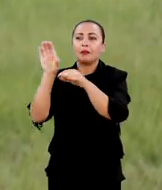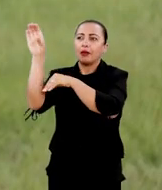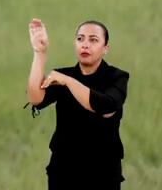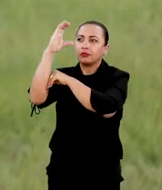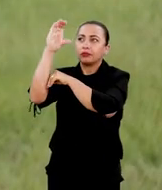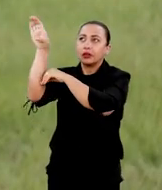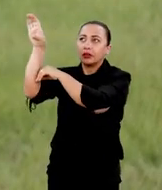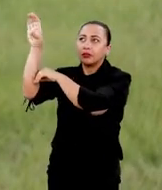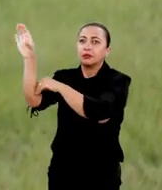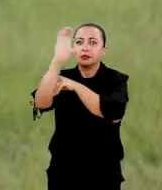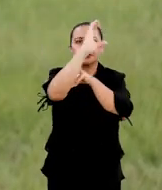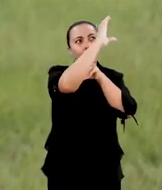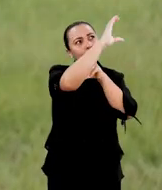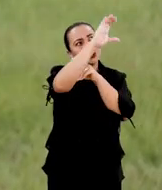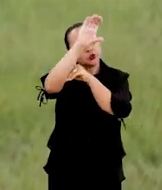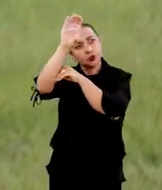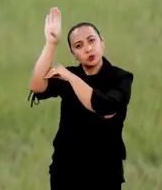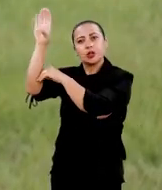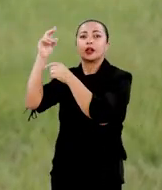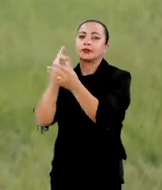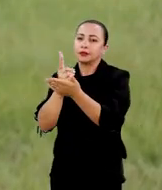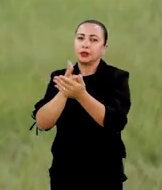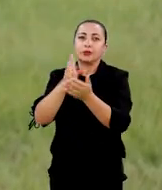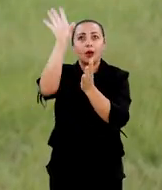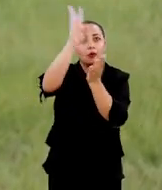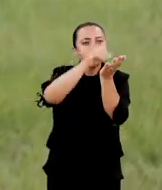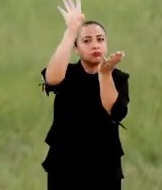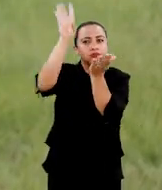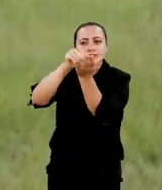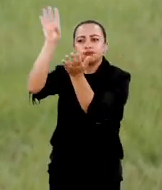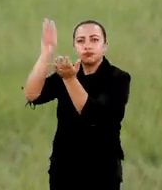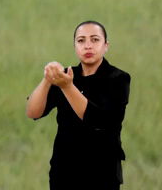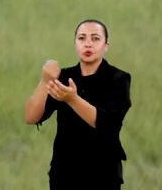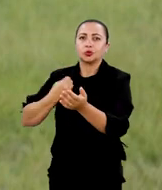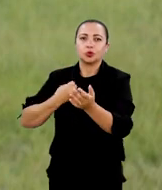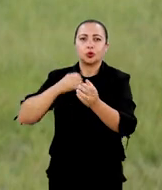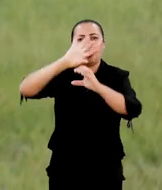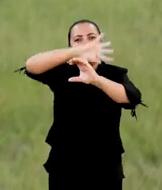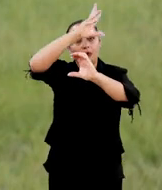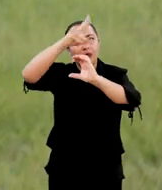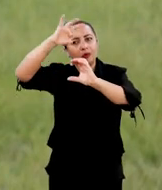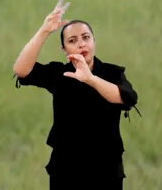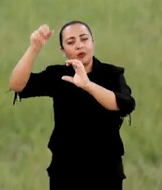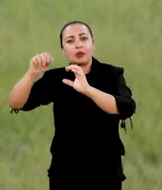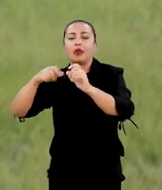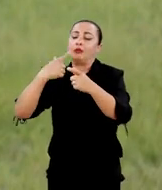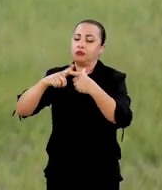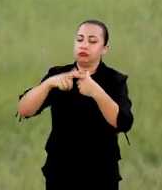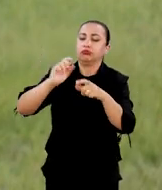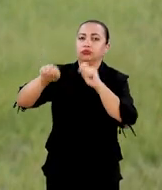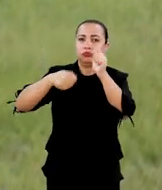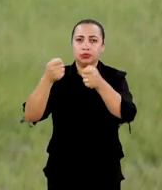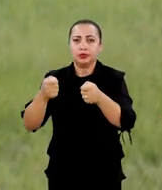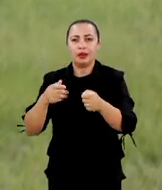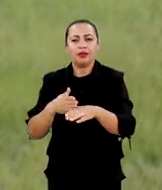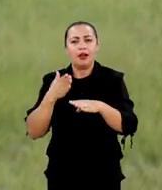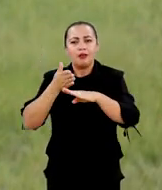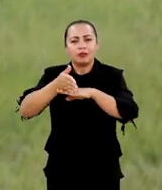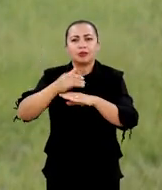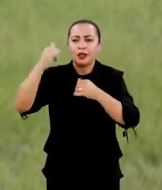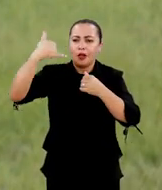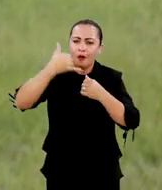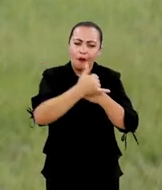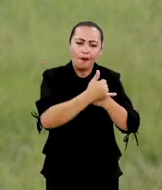também aponta para ele e acompanha. Então, nesse percurso, ele coleta dados de cintilação, ou seja, a perturbação do sinal que vem do satélite,